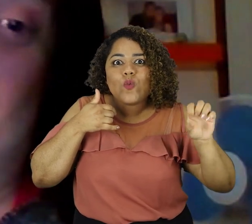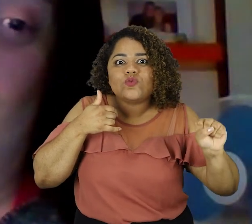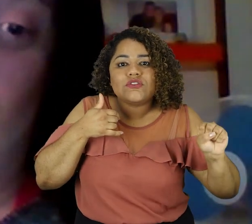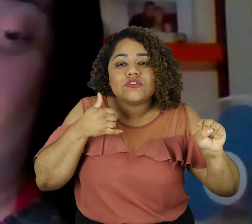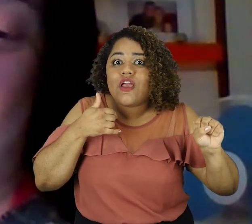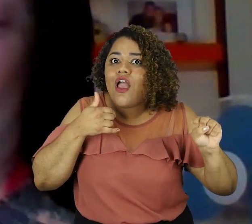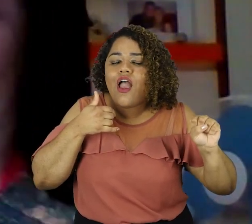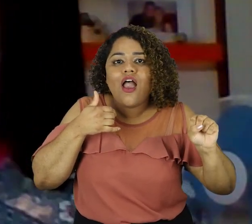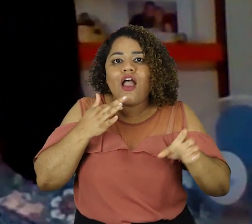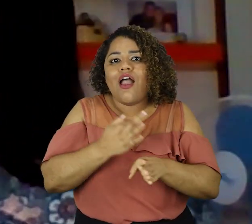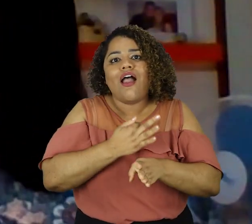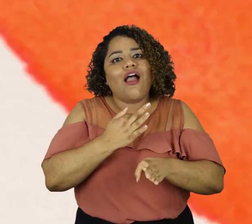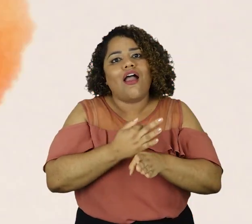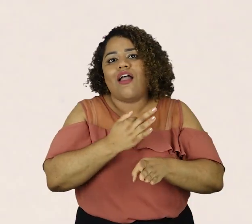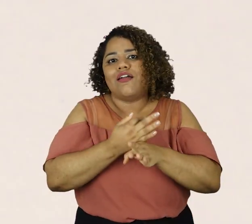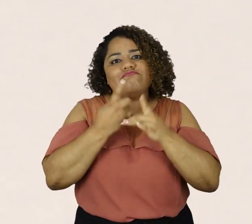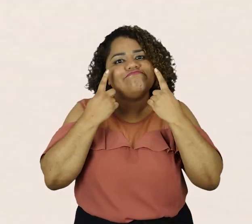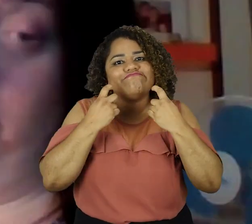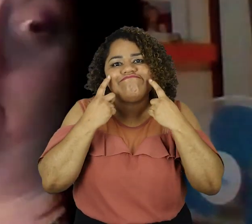chorei na hora.